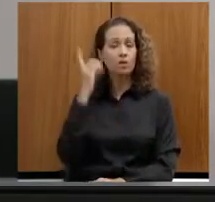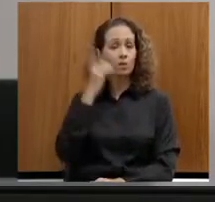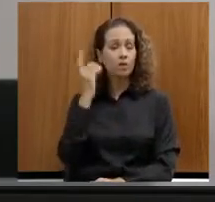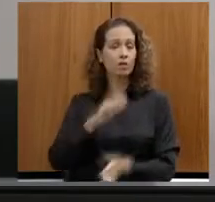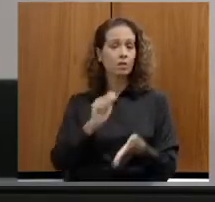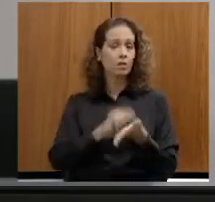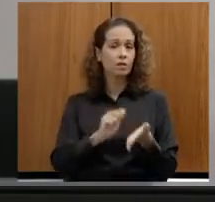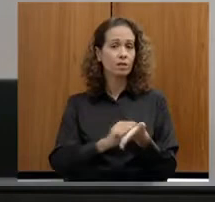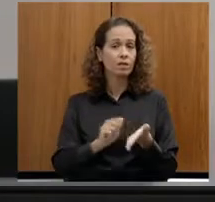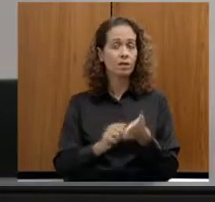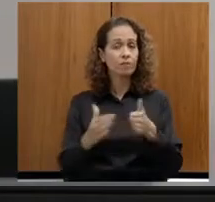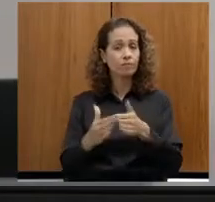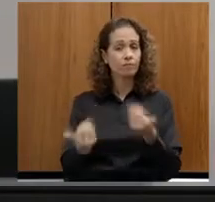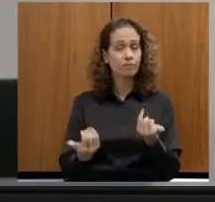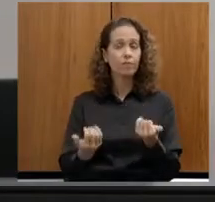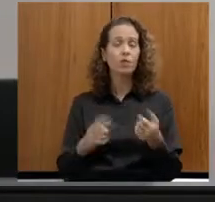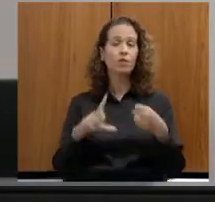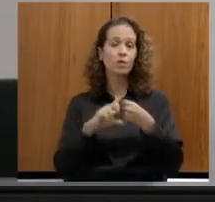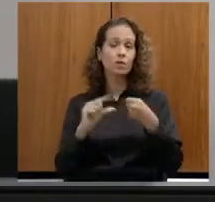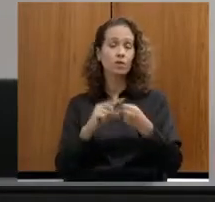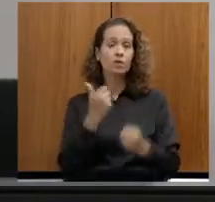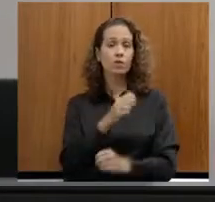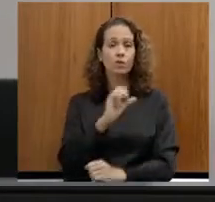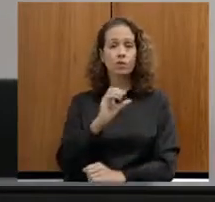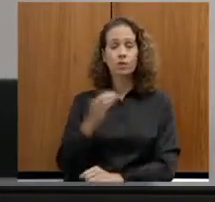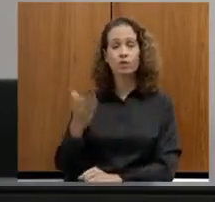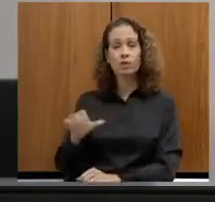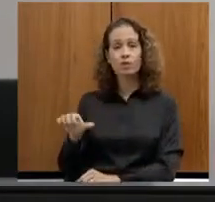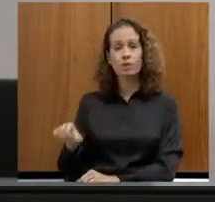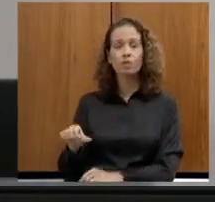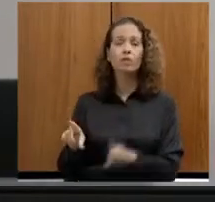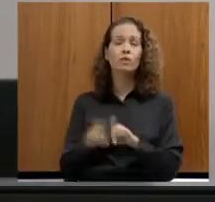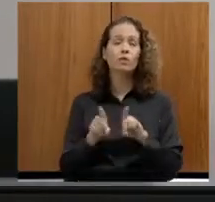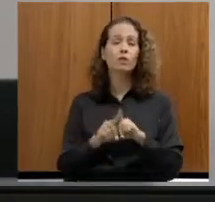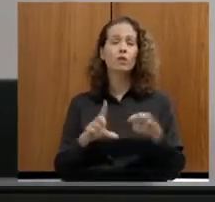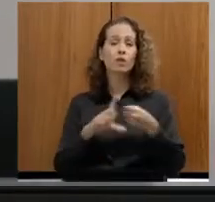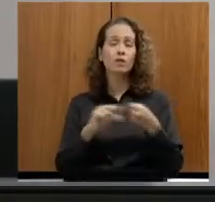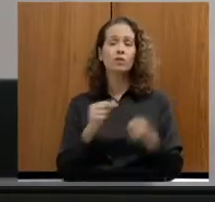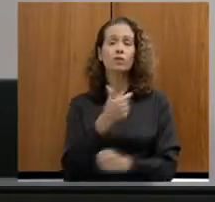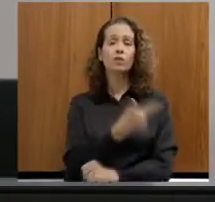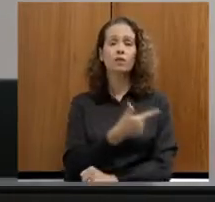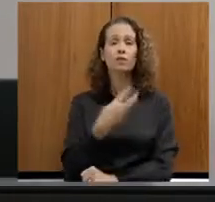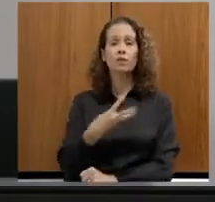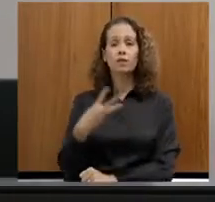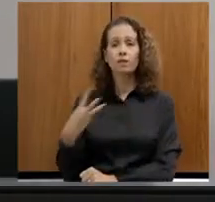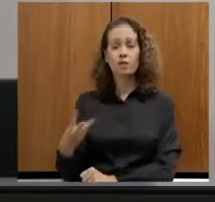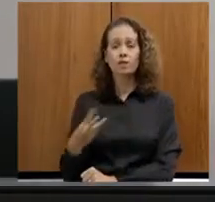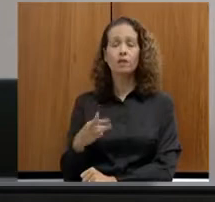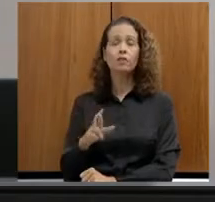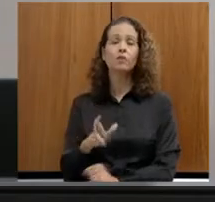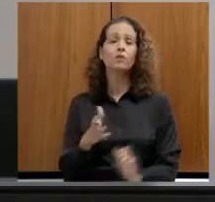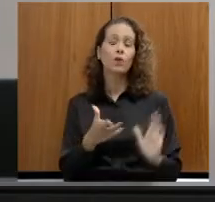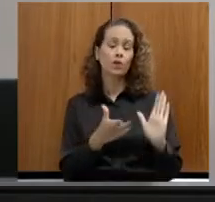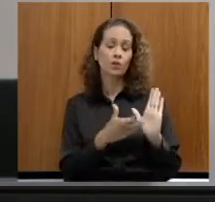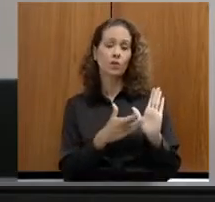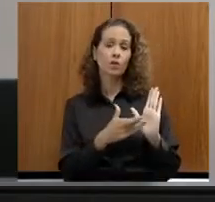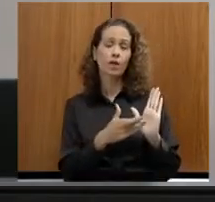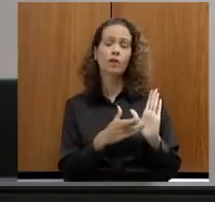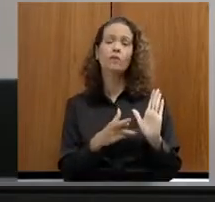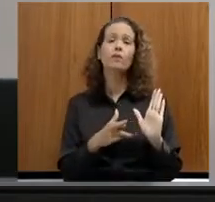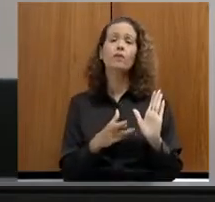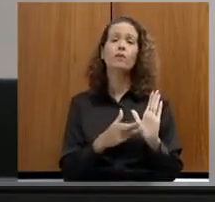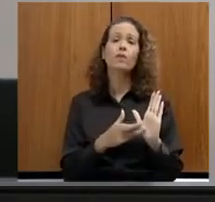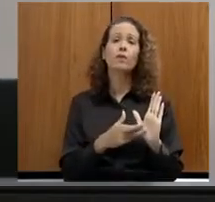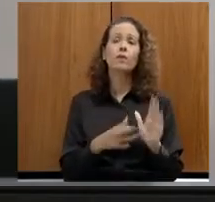requer da vossa excelência nos termos do artigo 100, 9º, artigo 233, 12 do Regimento Interno. Seja encaminhada à